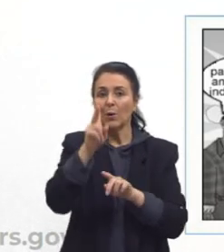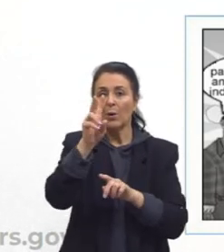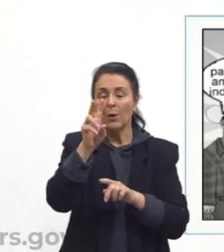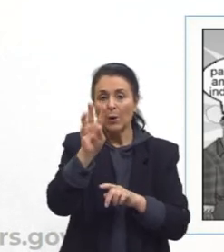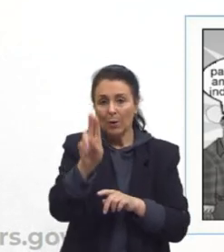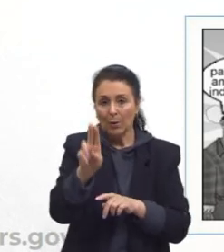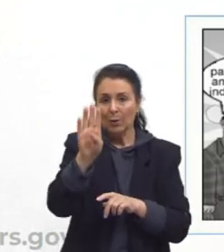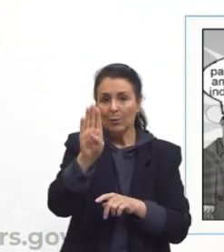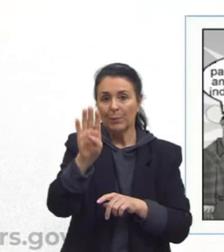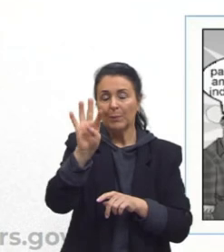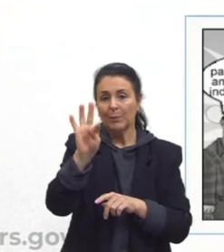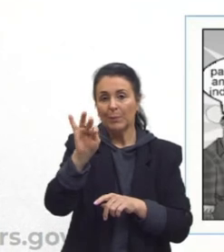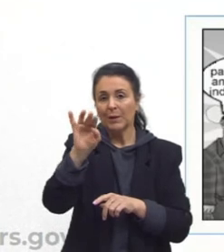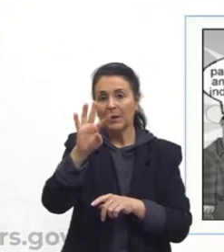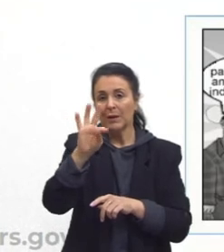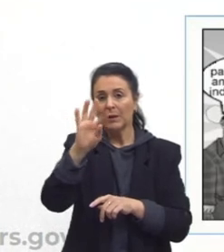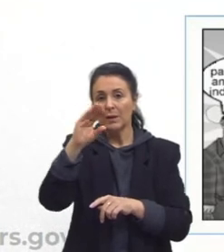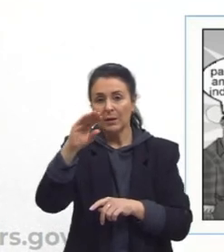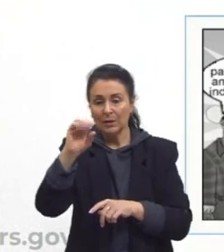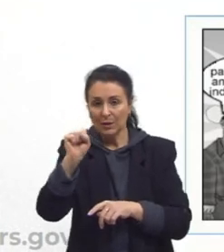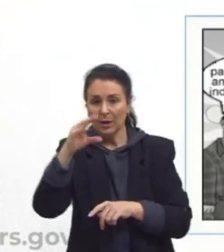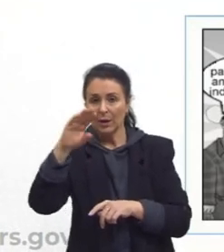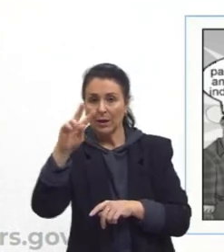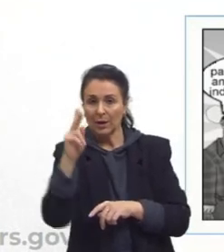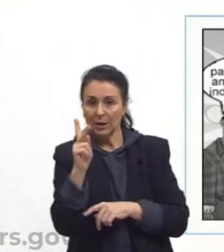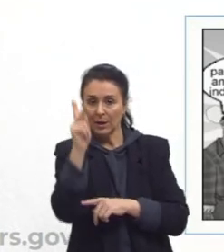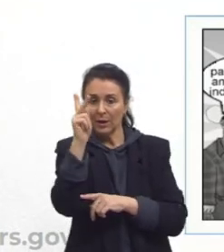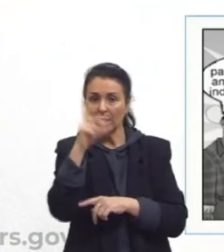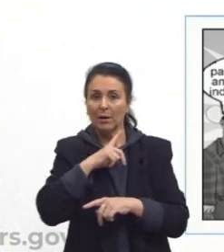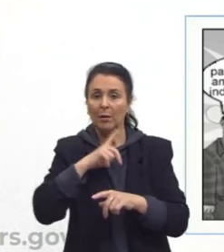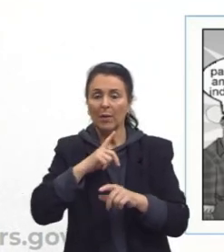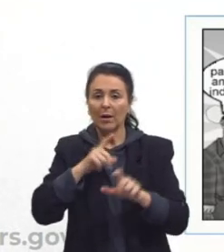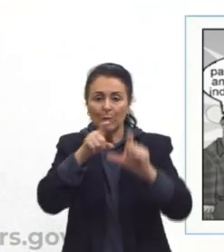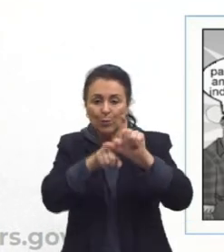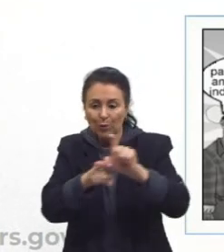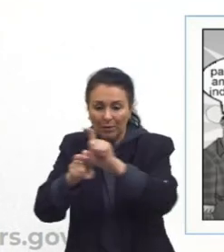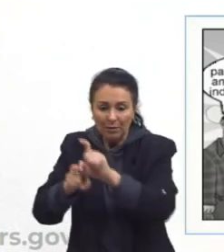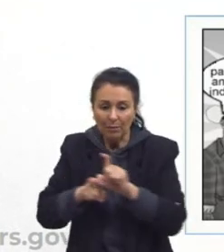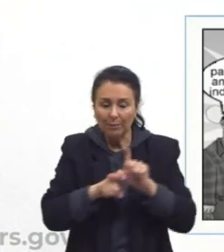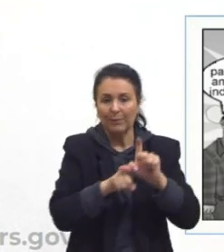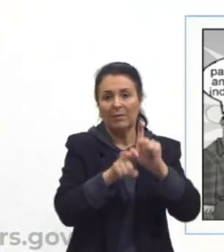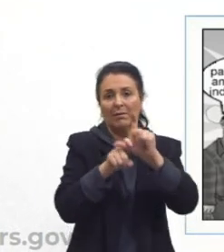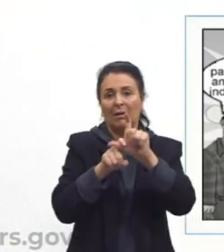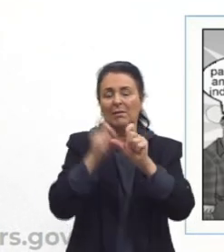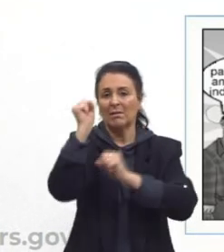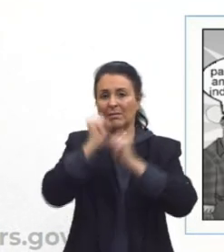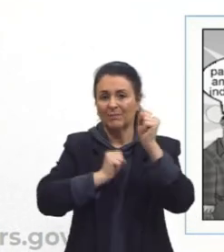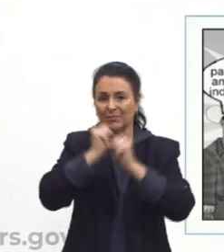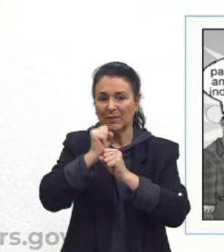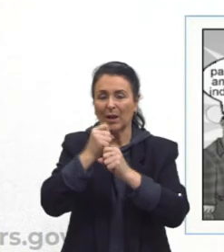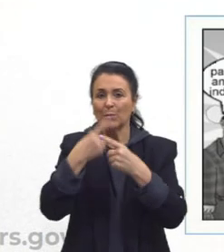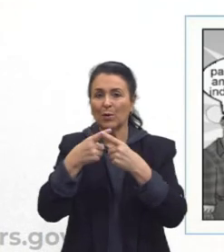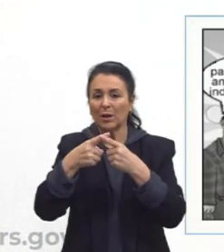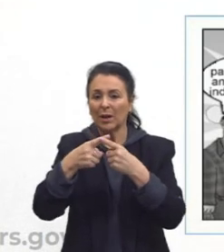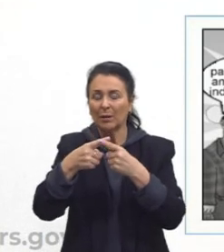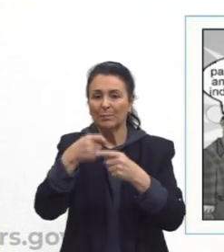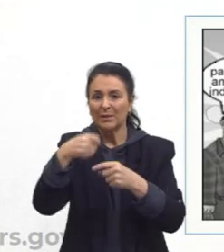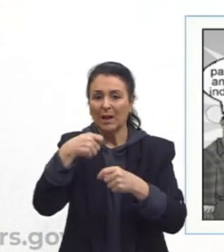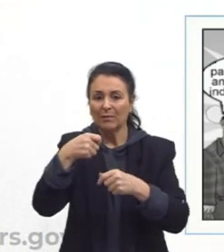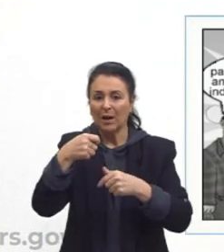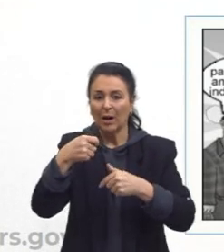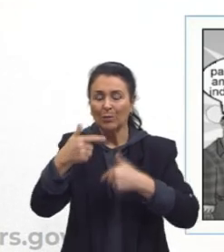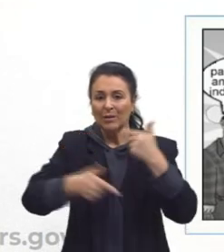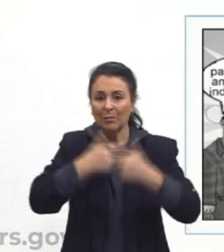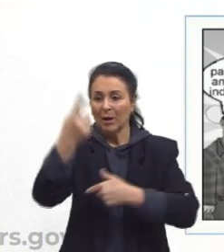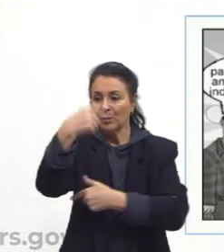as multinacionais presentes no Brasil, essa dependência da indústria estrangeira, e aí você sabe, a